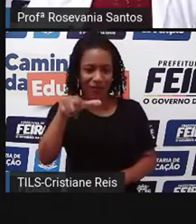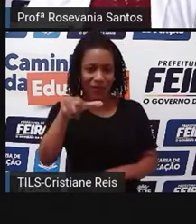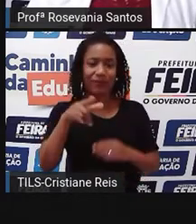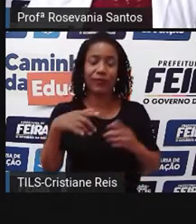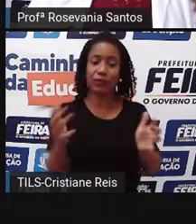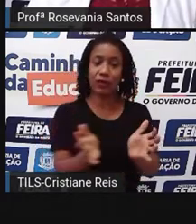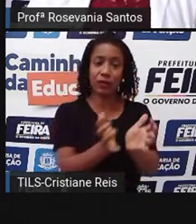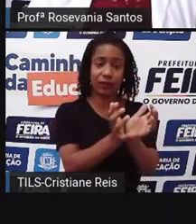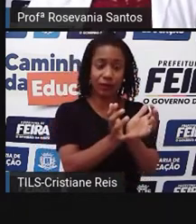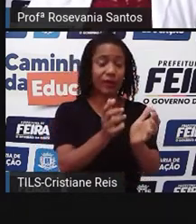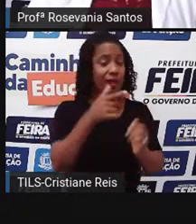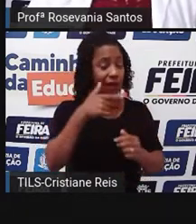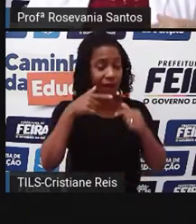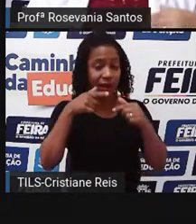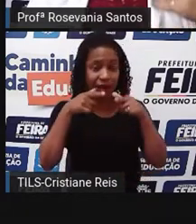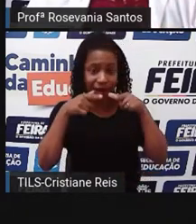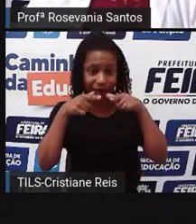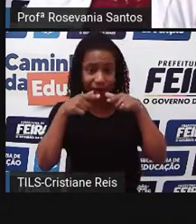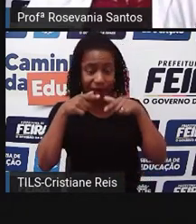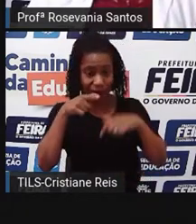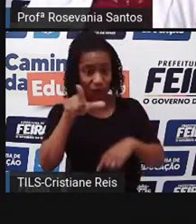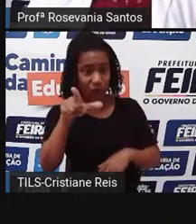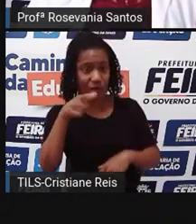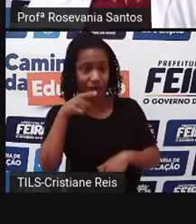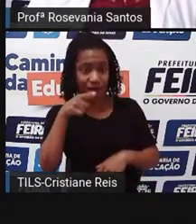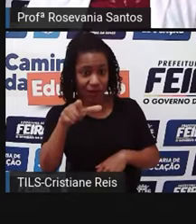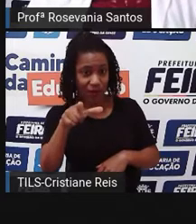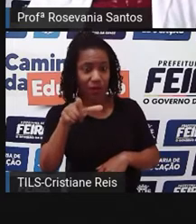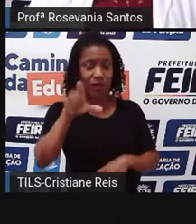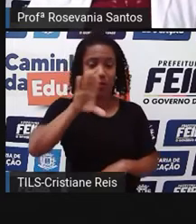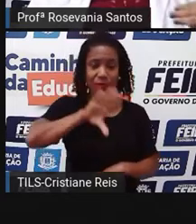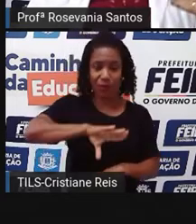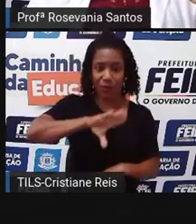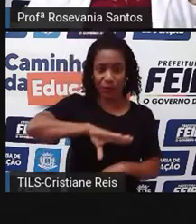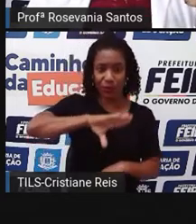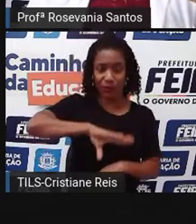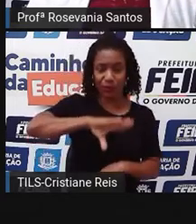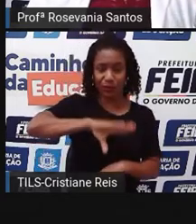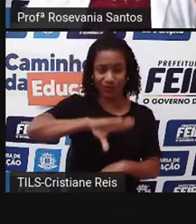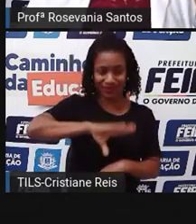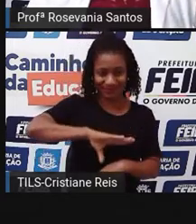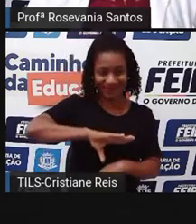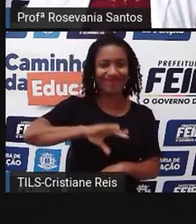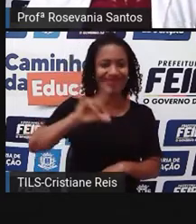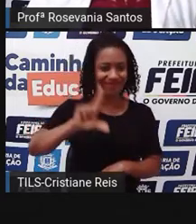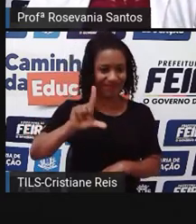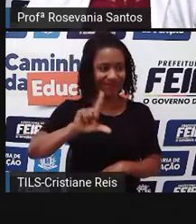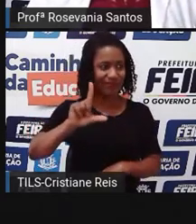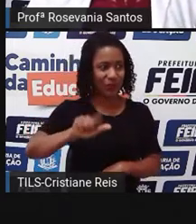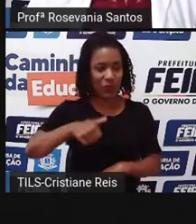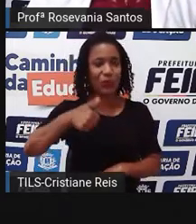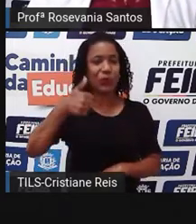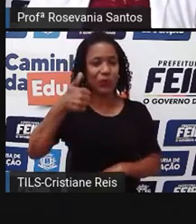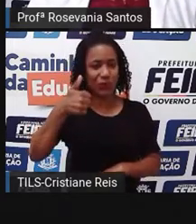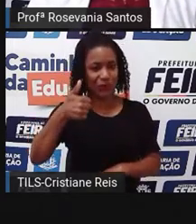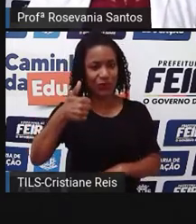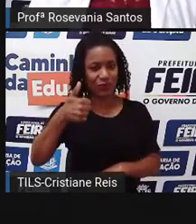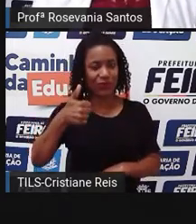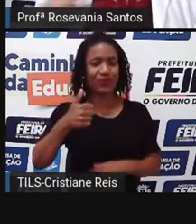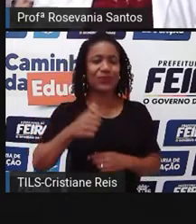linguísticos, além da língua, né? Mãe, que a gente fala no nosso país como um todo, a gente é um país, né? Praticamente de língua